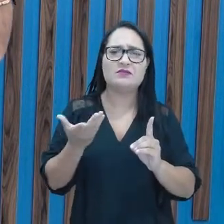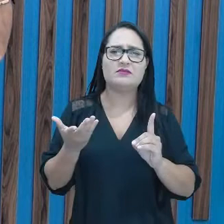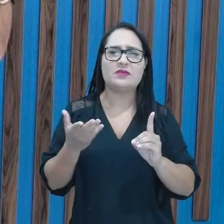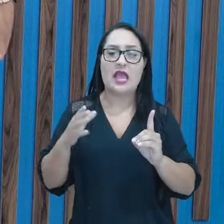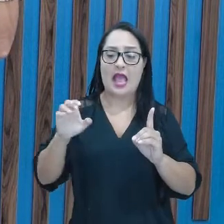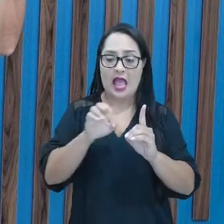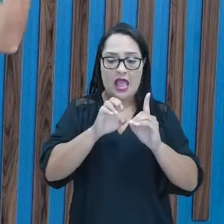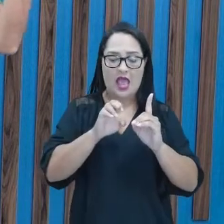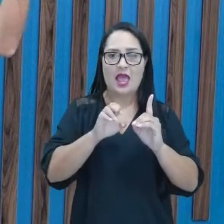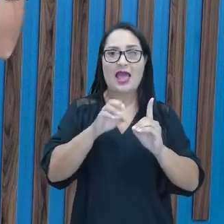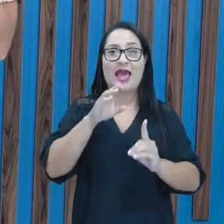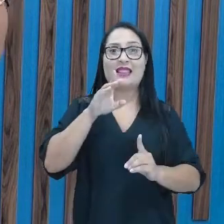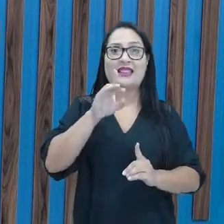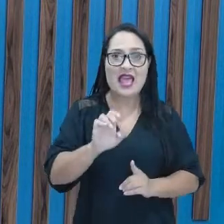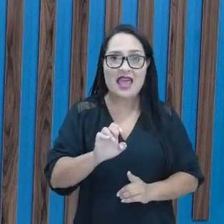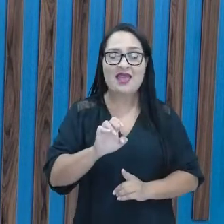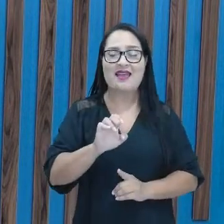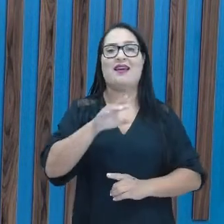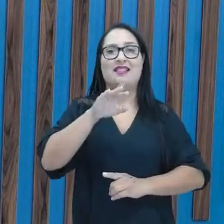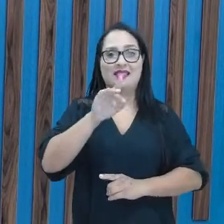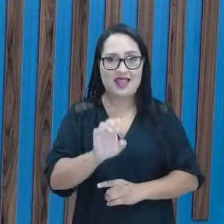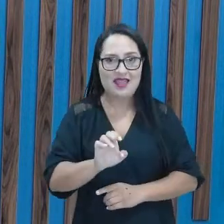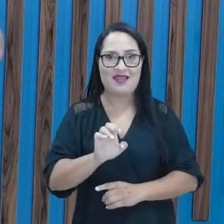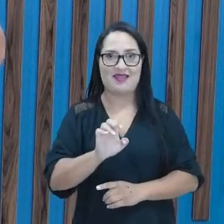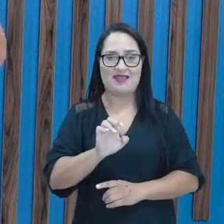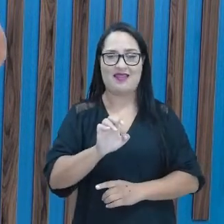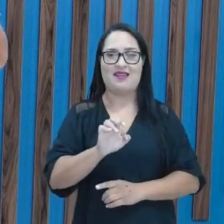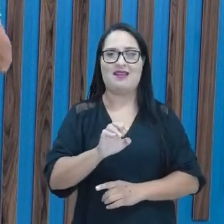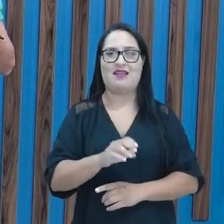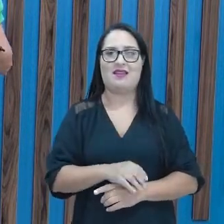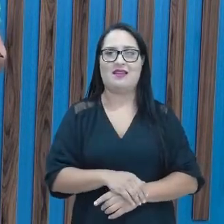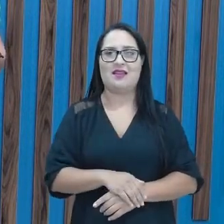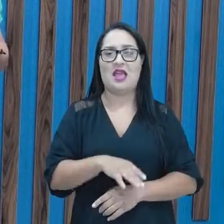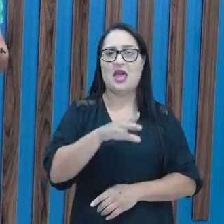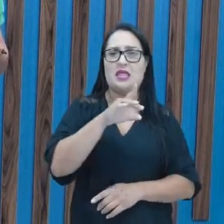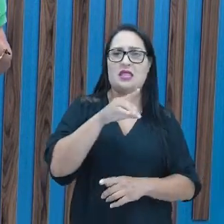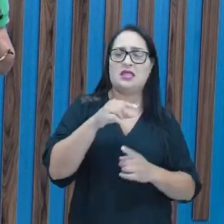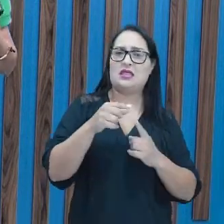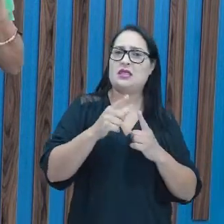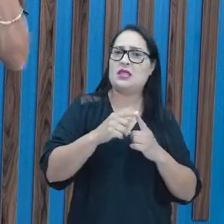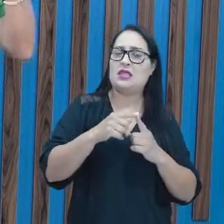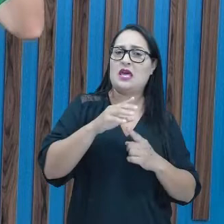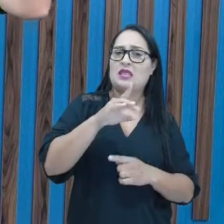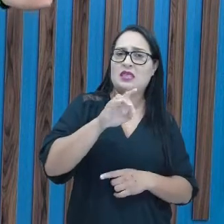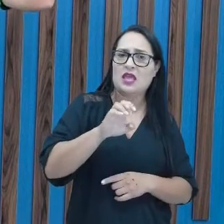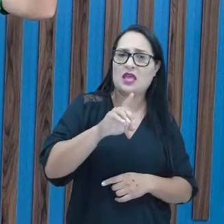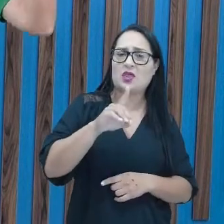Janta as duas, D, D, não é?